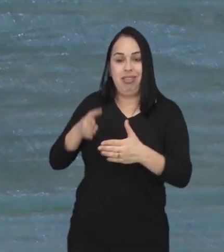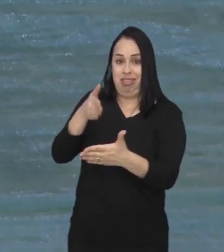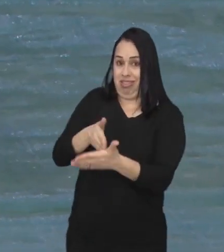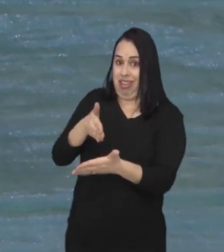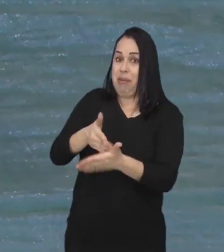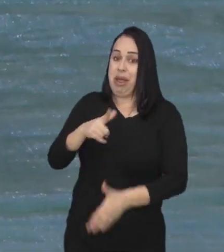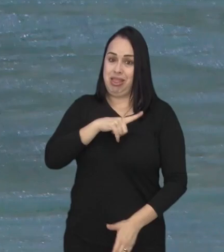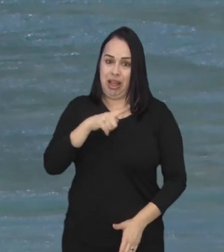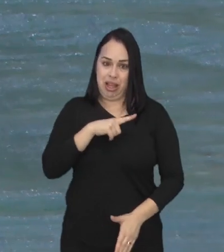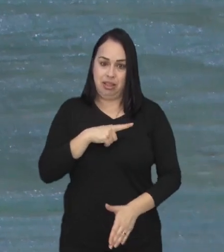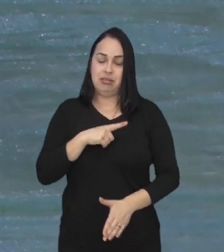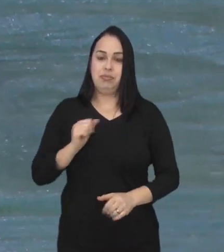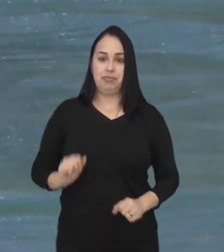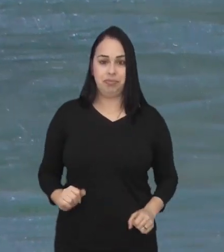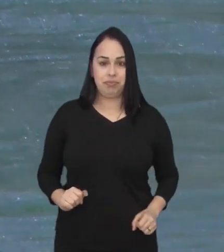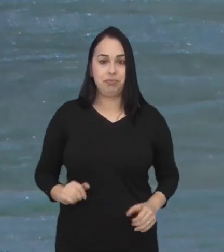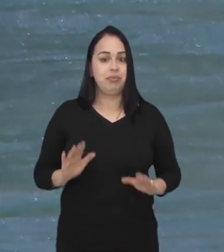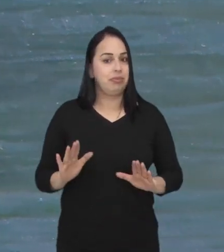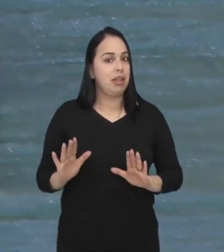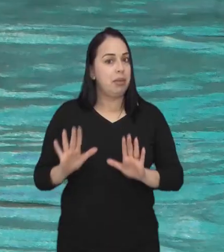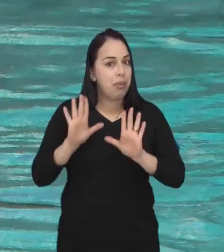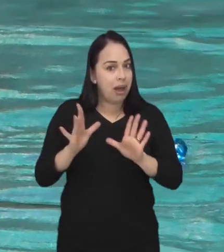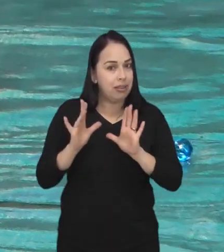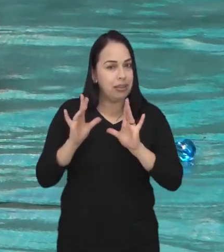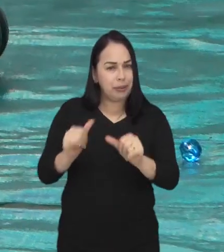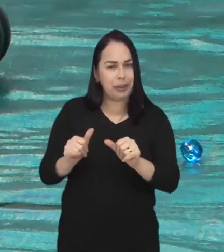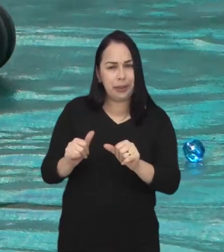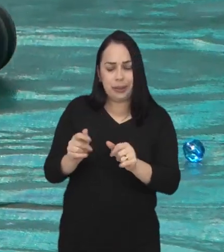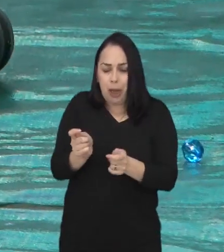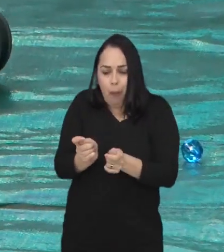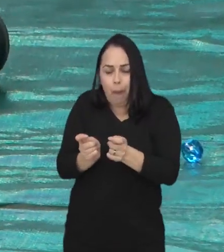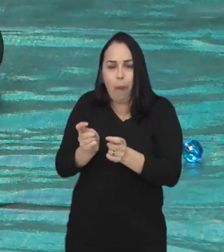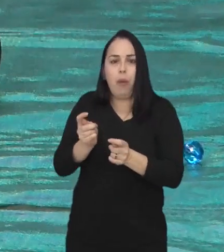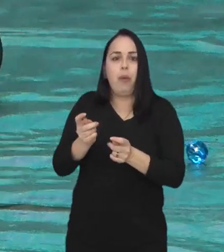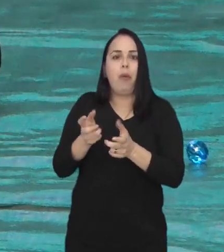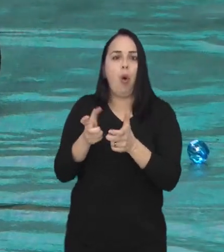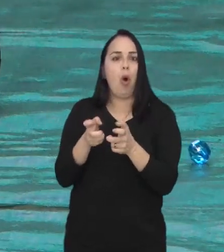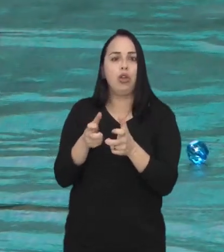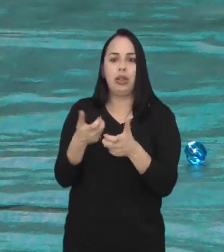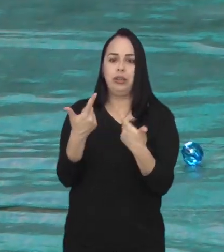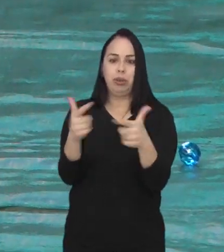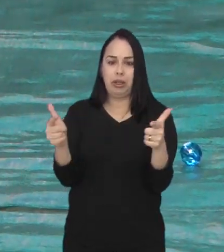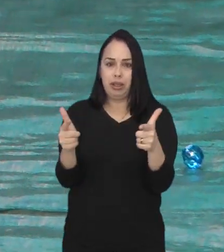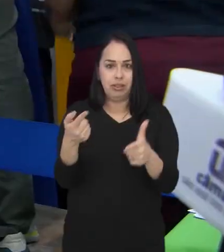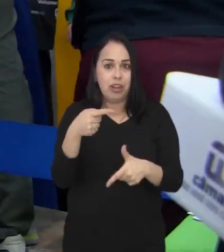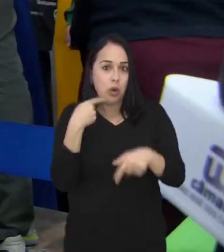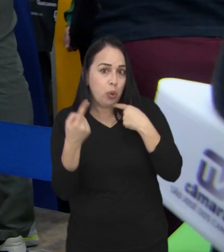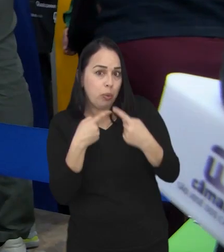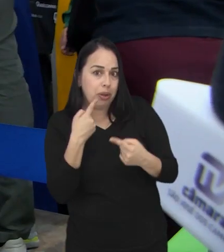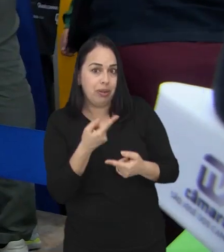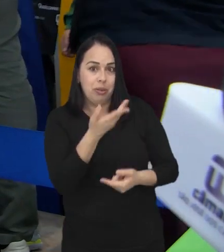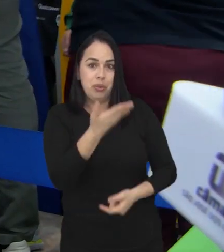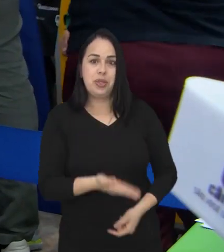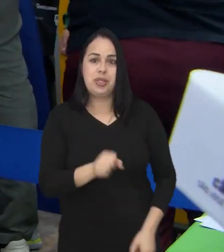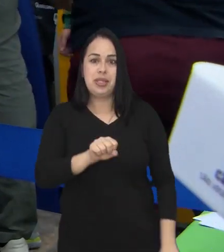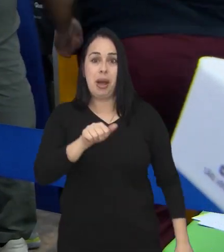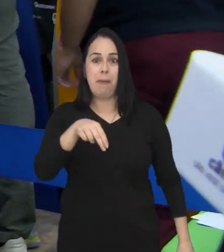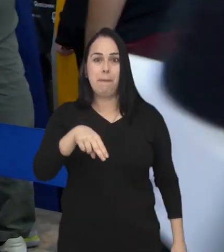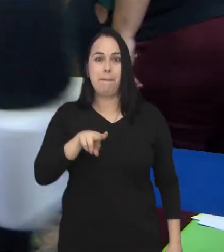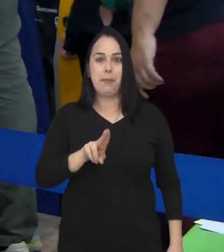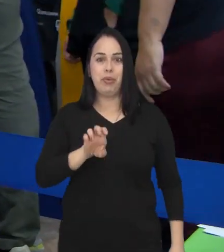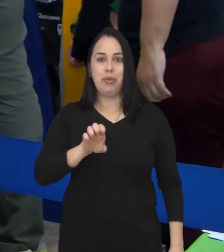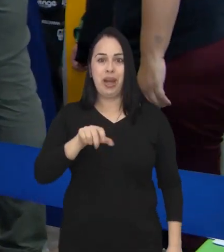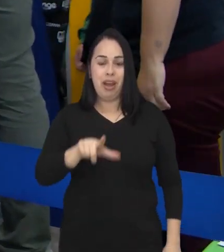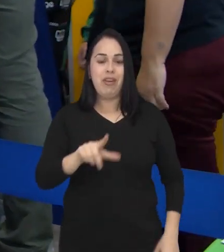espaço delimitado, nem encostar nos objetos pelo caminho. Tudo isso sem nenhum tipo de controle remoto. Ficou alguma dúvida? O